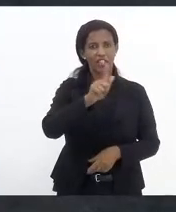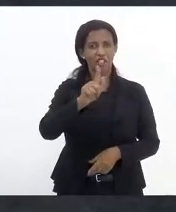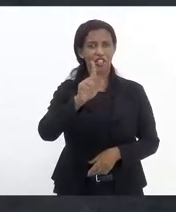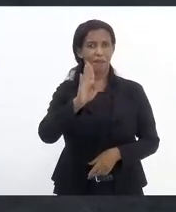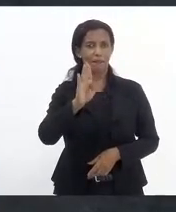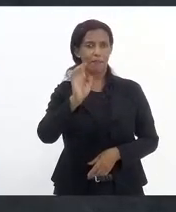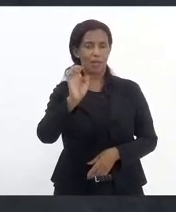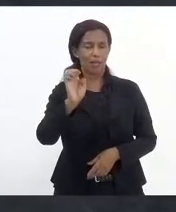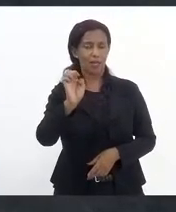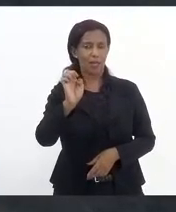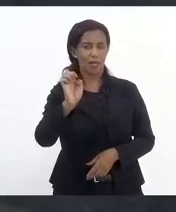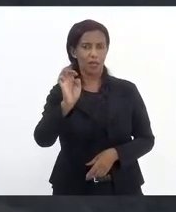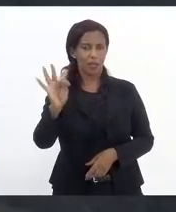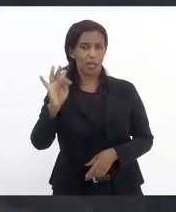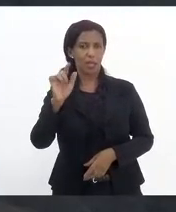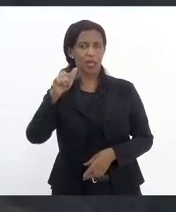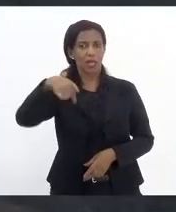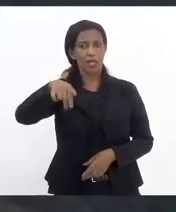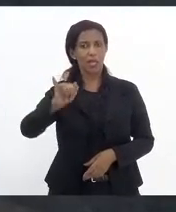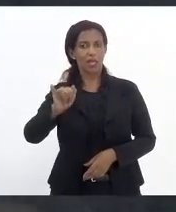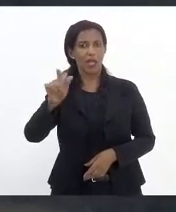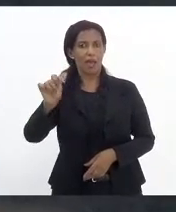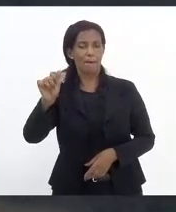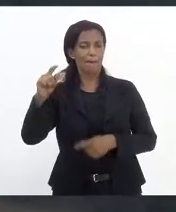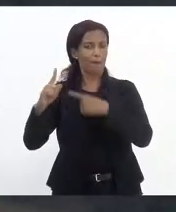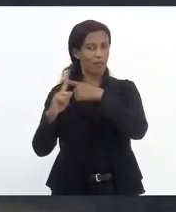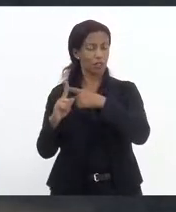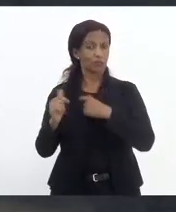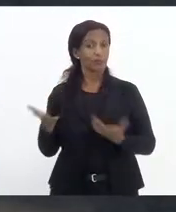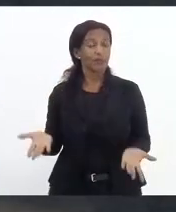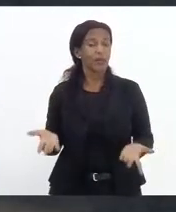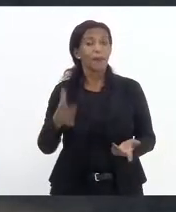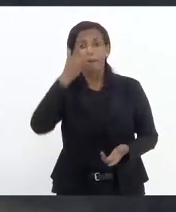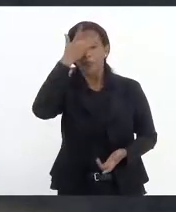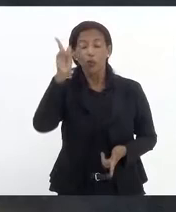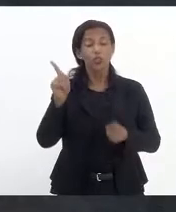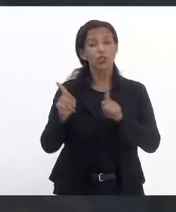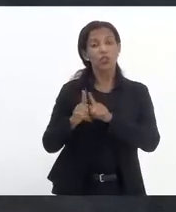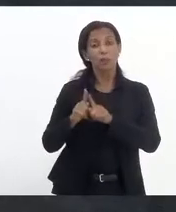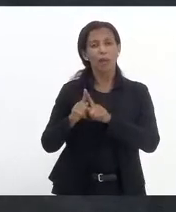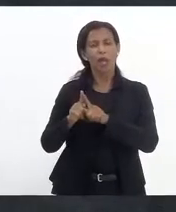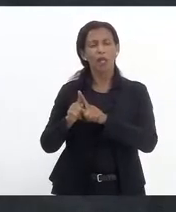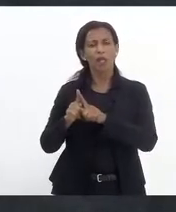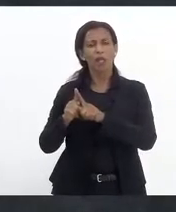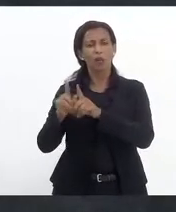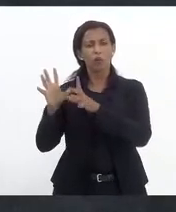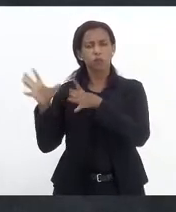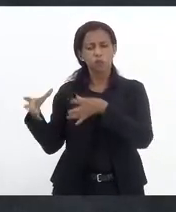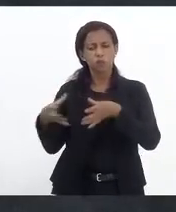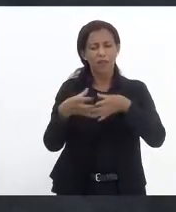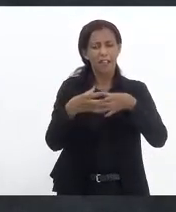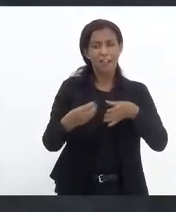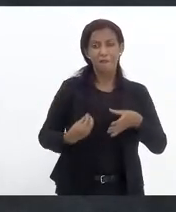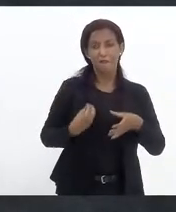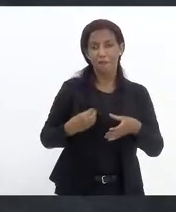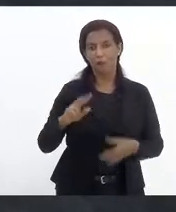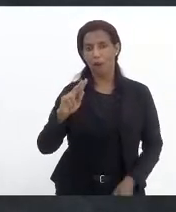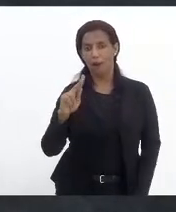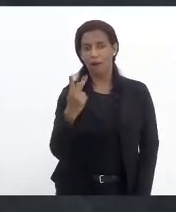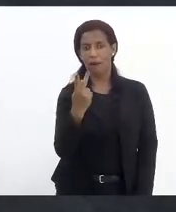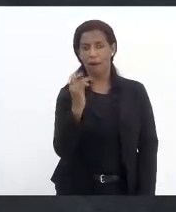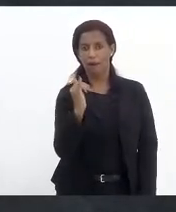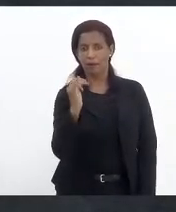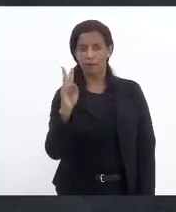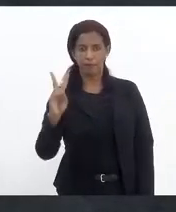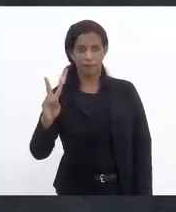+, e também incluímos, senhor presidente, pessoas que vivem com HIV e AIDS. Então,